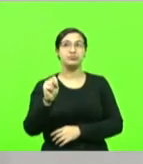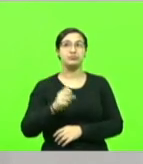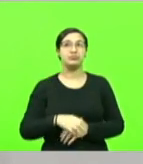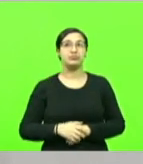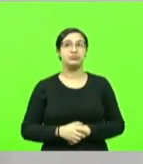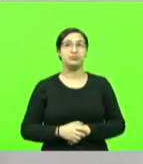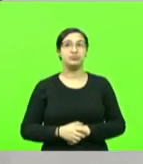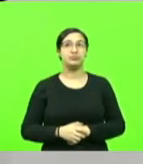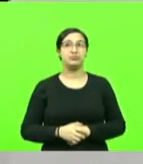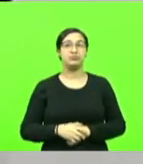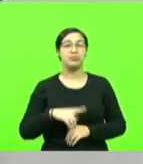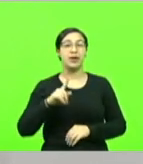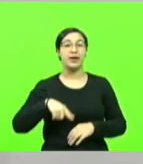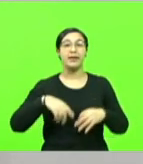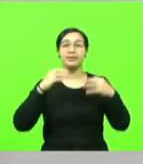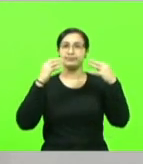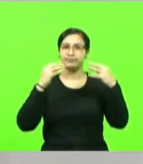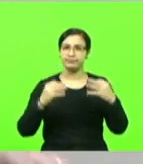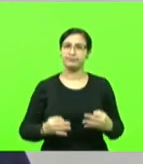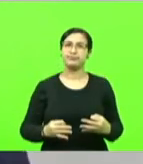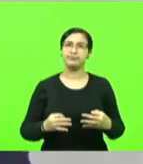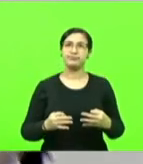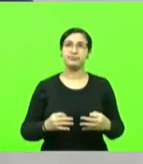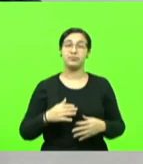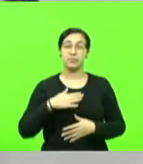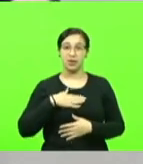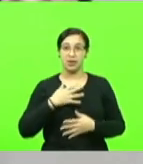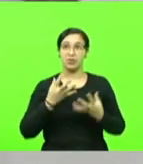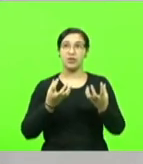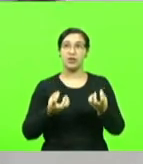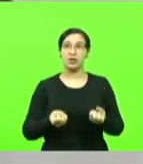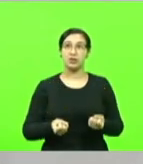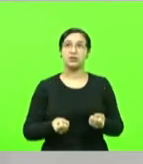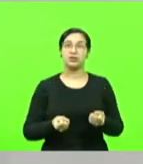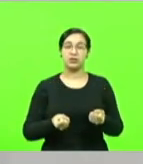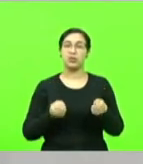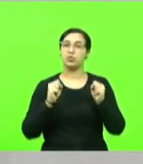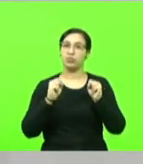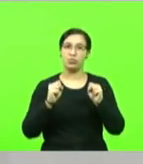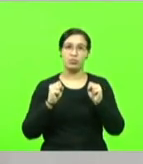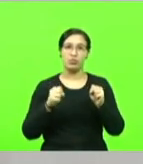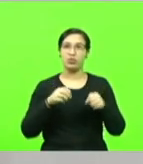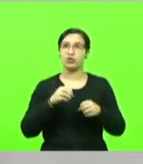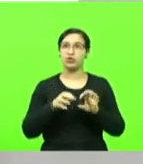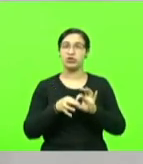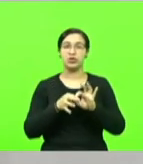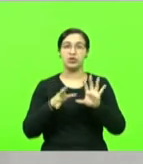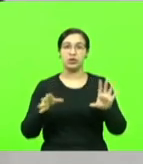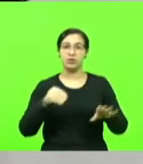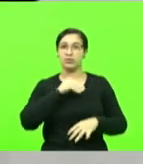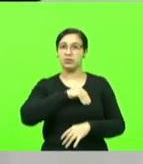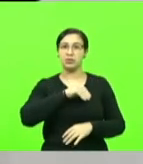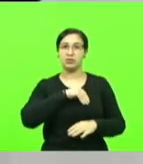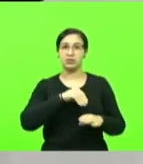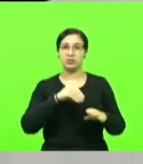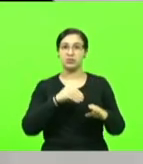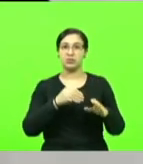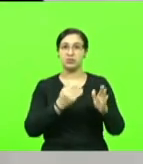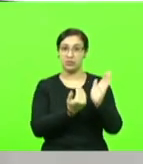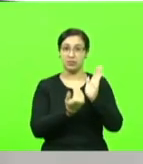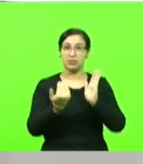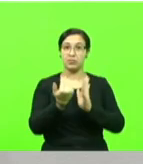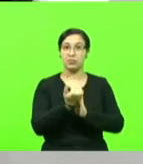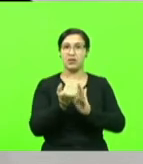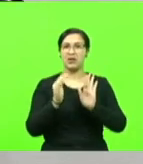o que acham mais justo. Quer? Eu sou a favor de ganhar mais. Eu sou a favor de ganhar 5.600. Assuma, mas